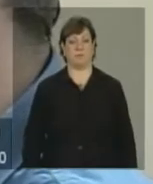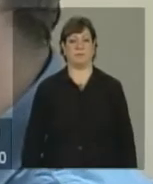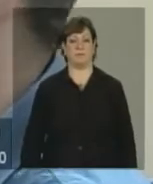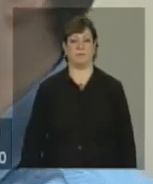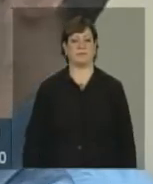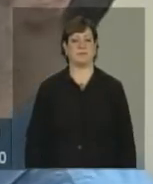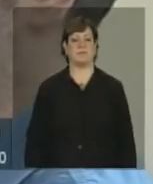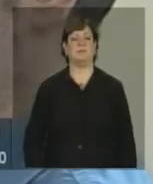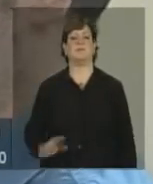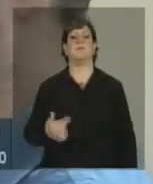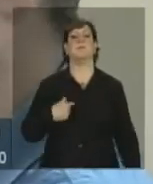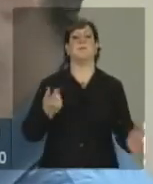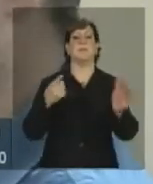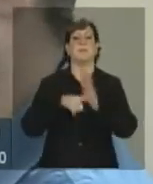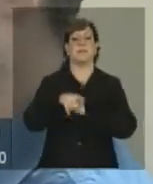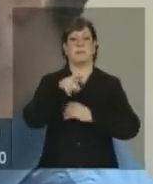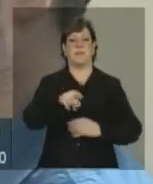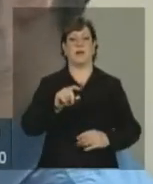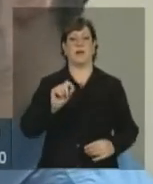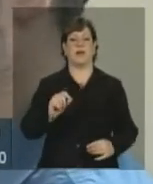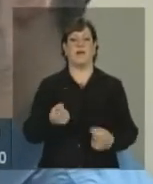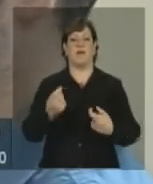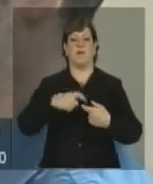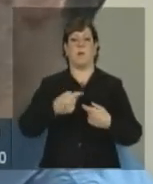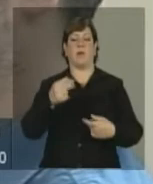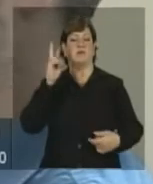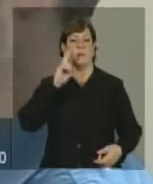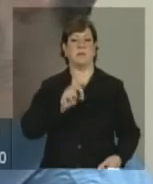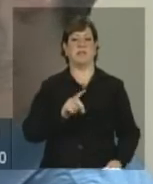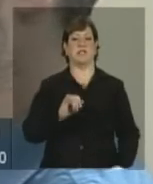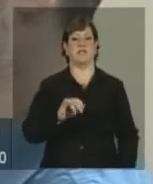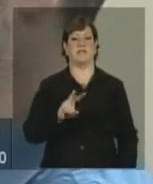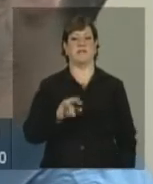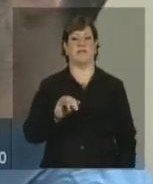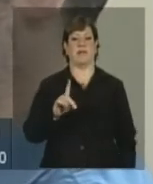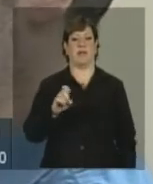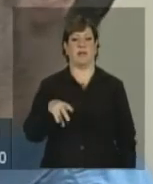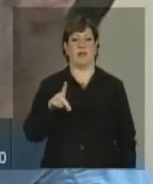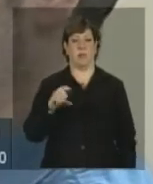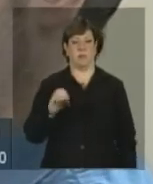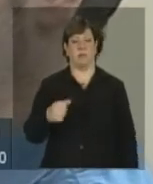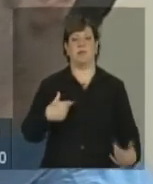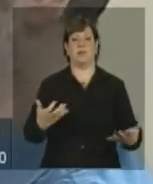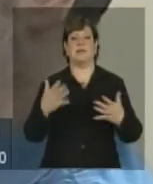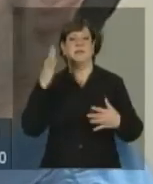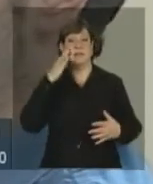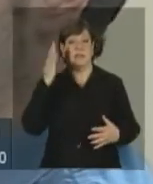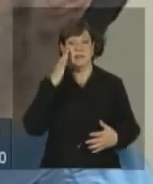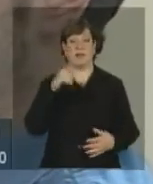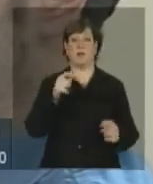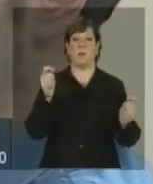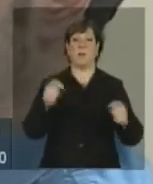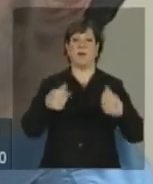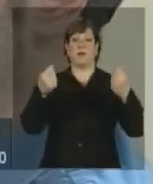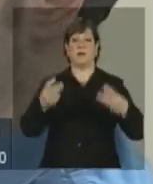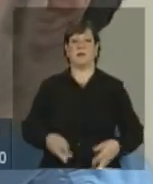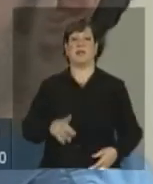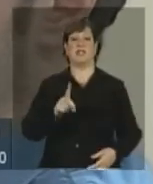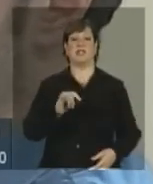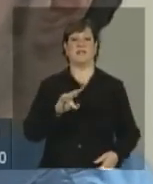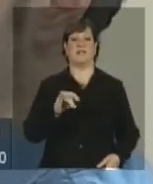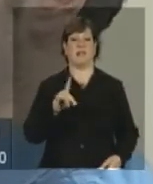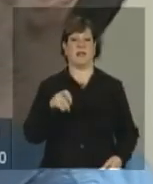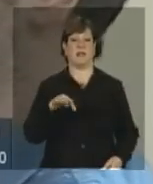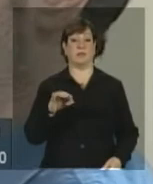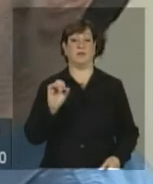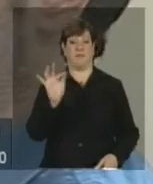Secretário, eu queria perguntar primeiro, voltar um pouco na questão dos dividendos, eu queria, se vocês pudessem me dar os dividendos em fevereiro do ano